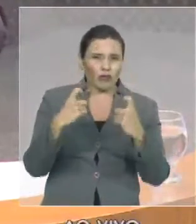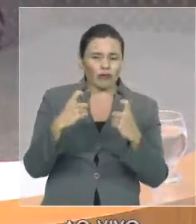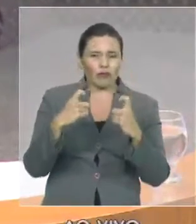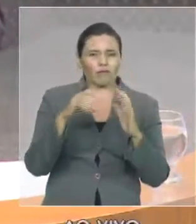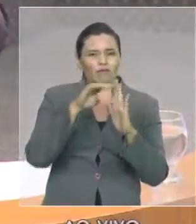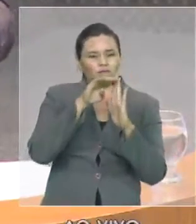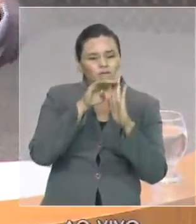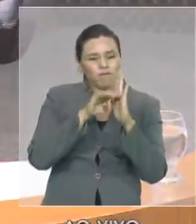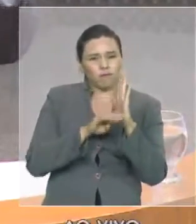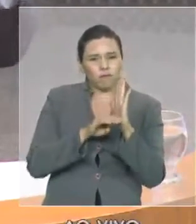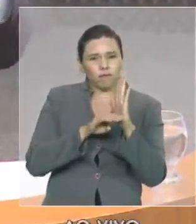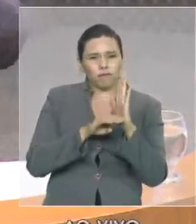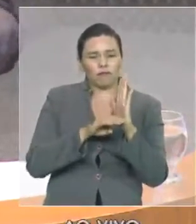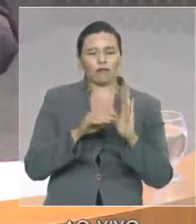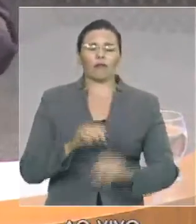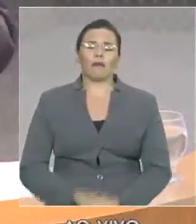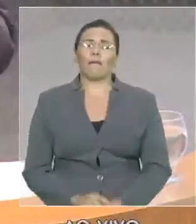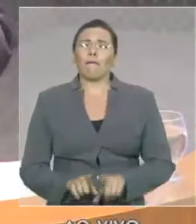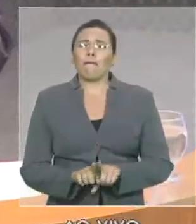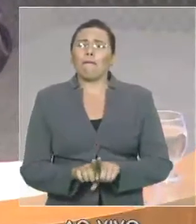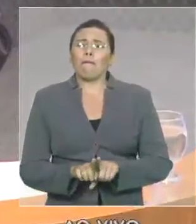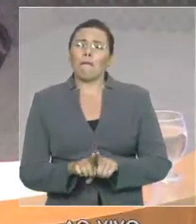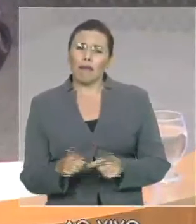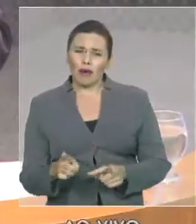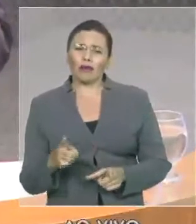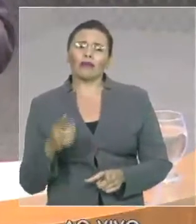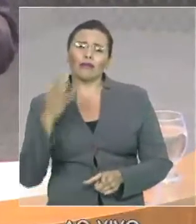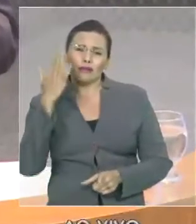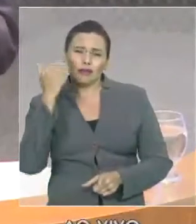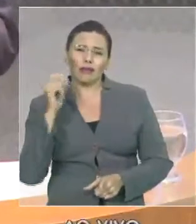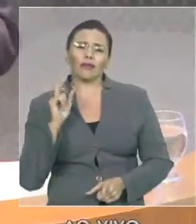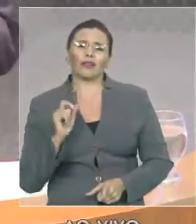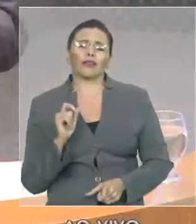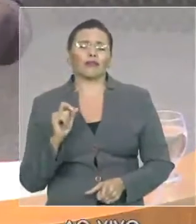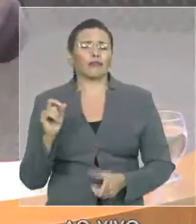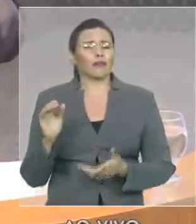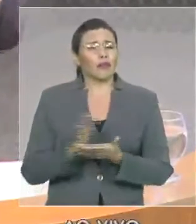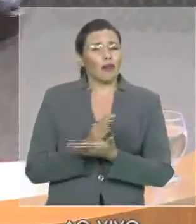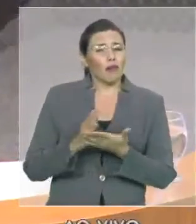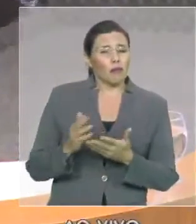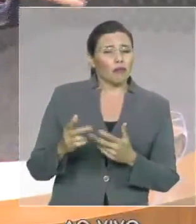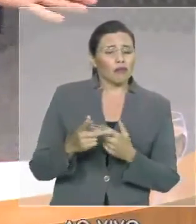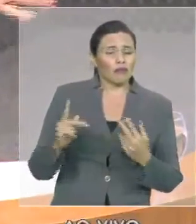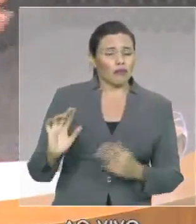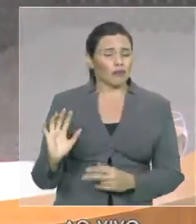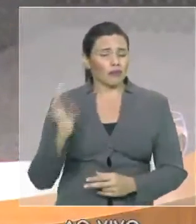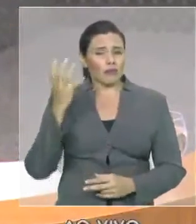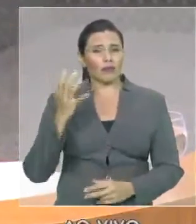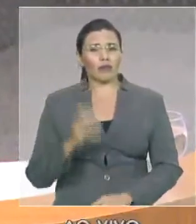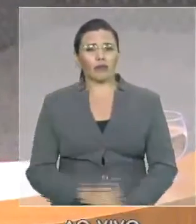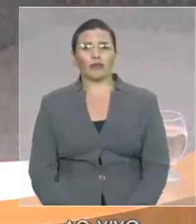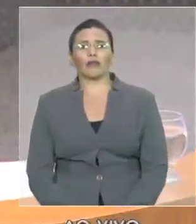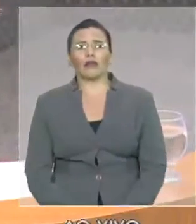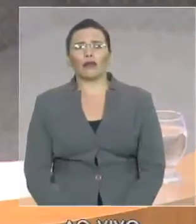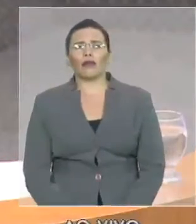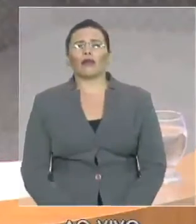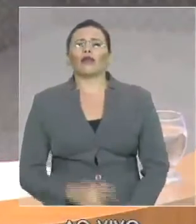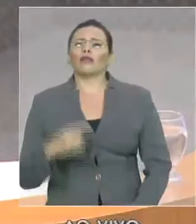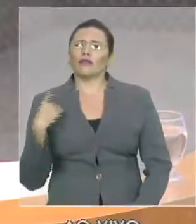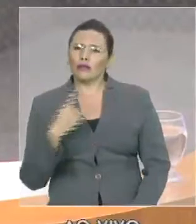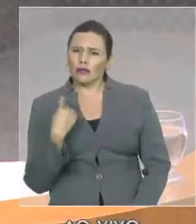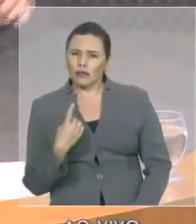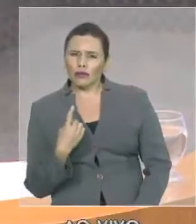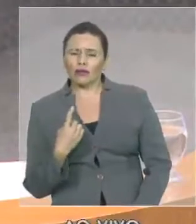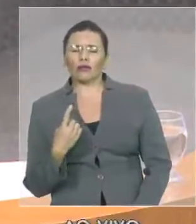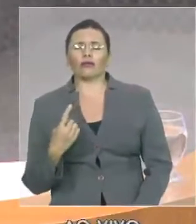ao êxito. Nós temos tido uma redução de 8% nos CVLIs. Nós tivemos uma redução dos crimes violentos, letais e intencionais,